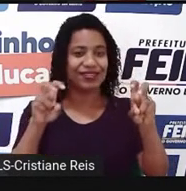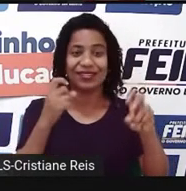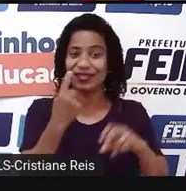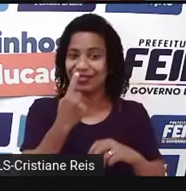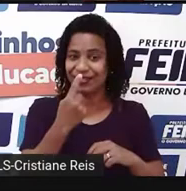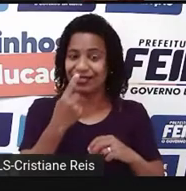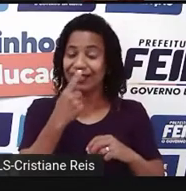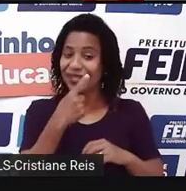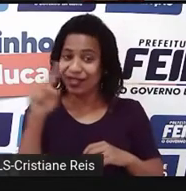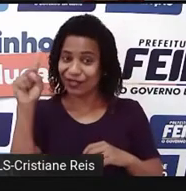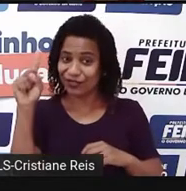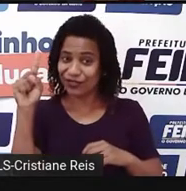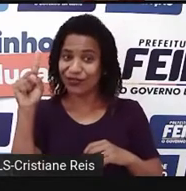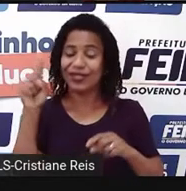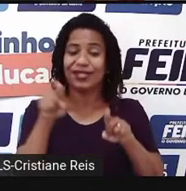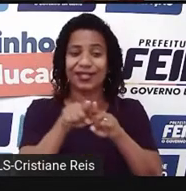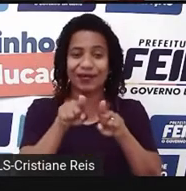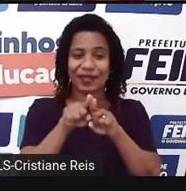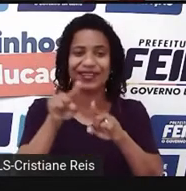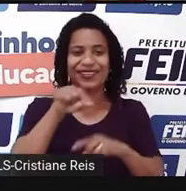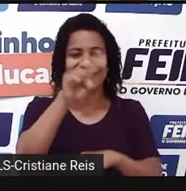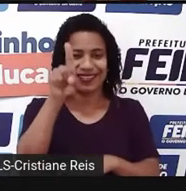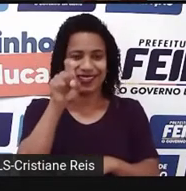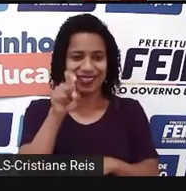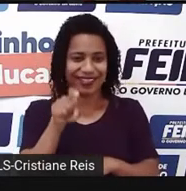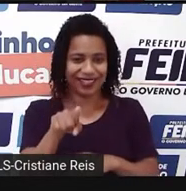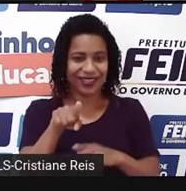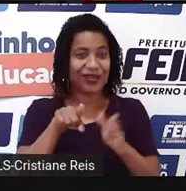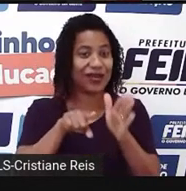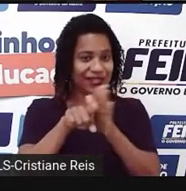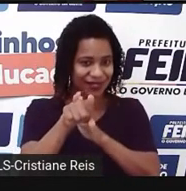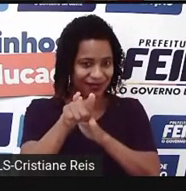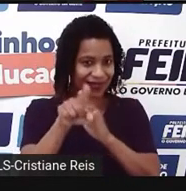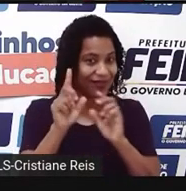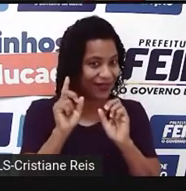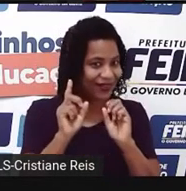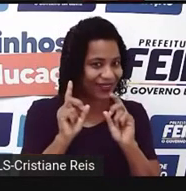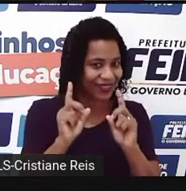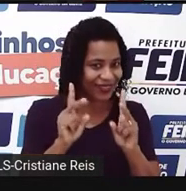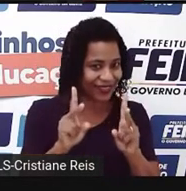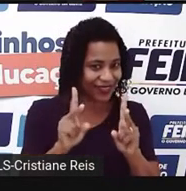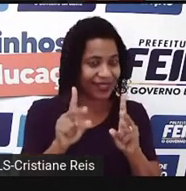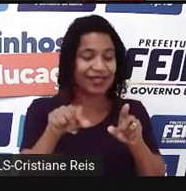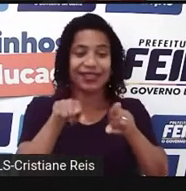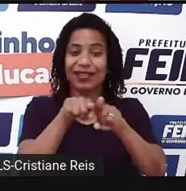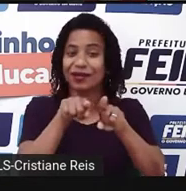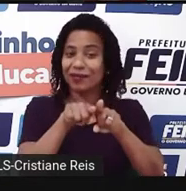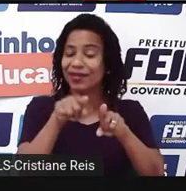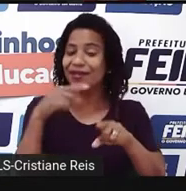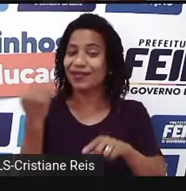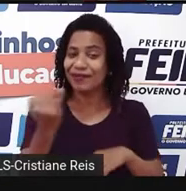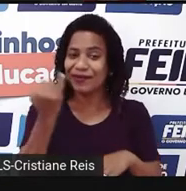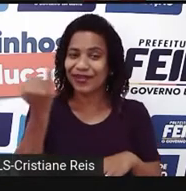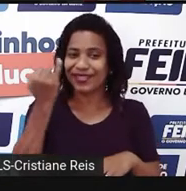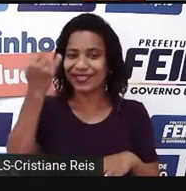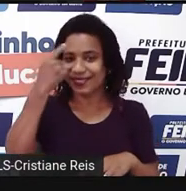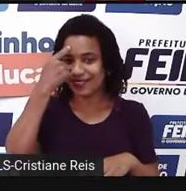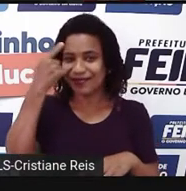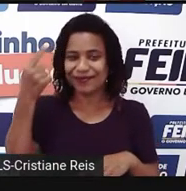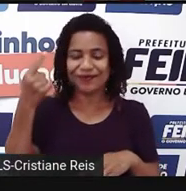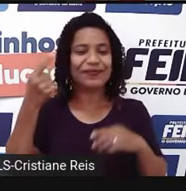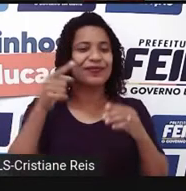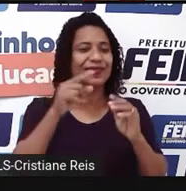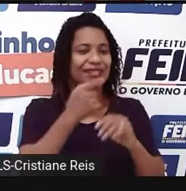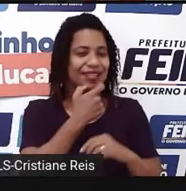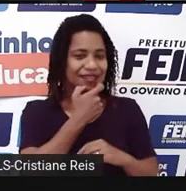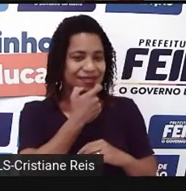na negativa e na interrogativa. Ok, students? Lembrando da organização do nosso caderno de inglês,